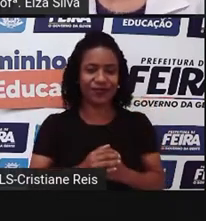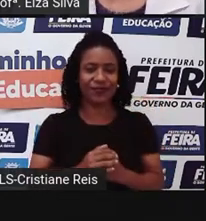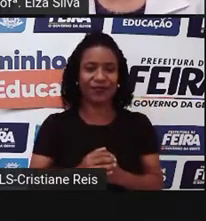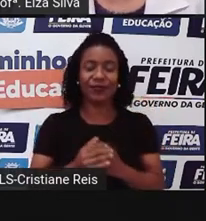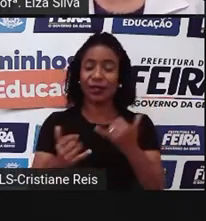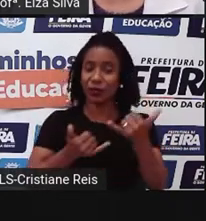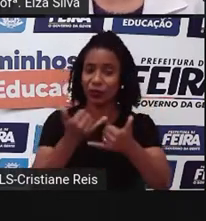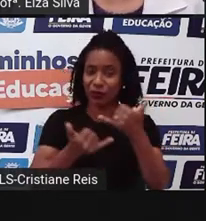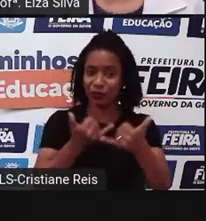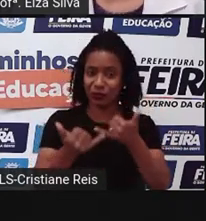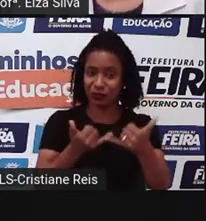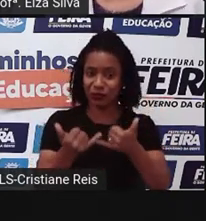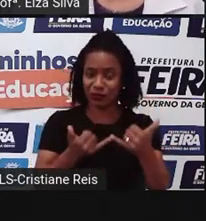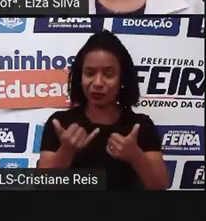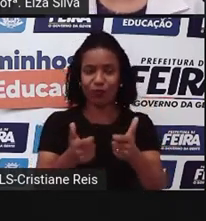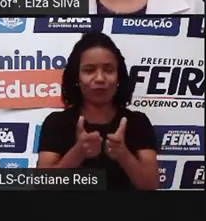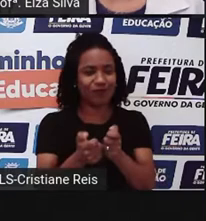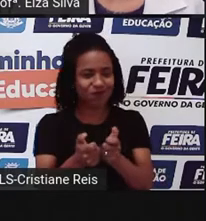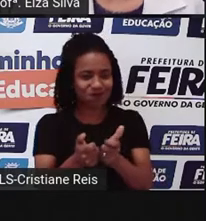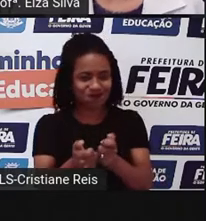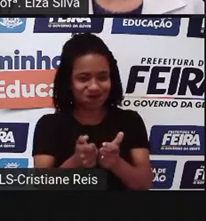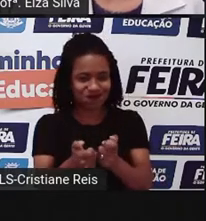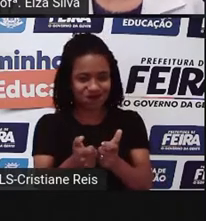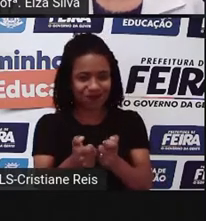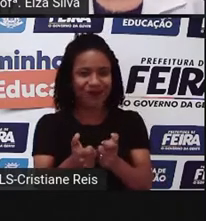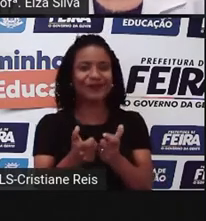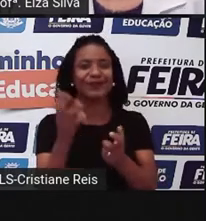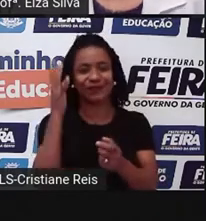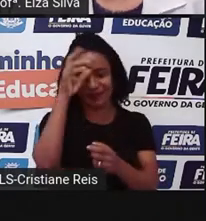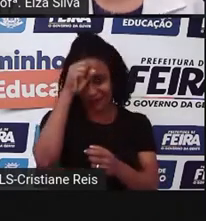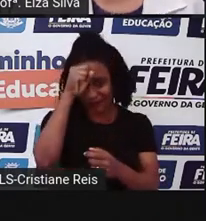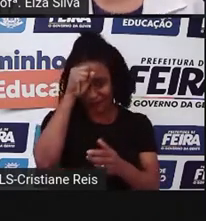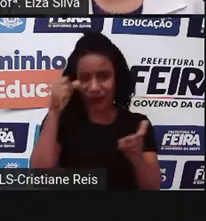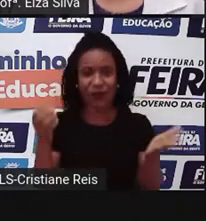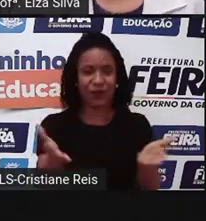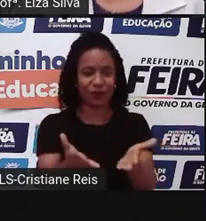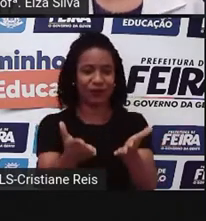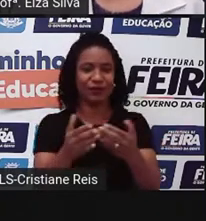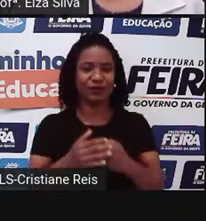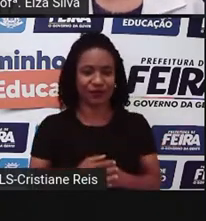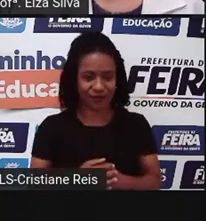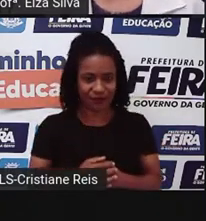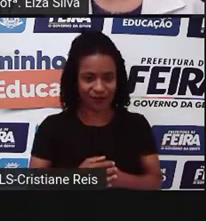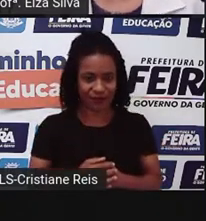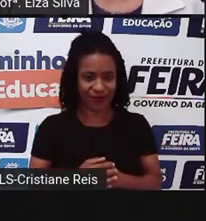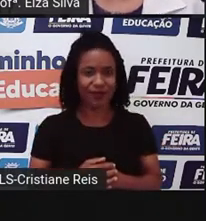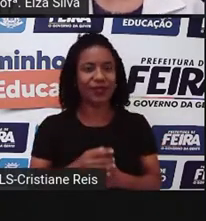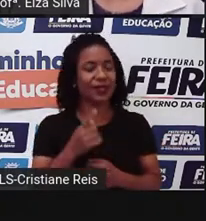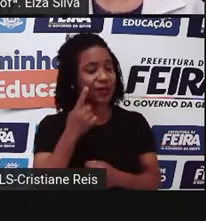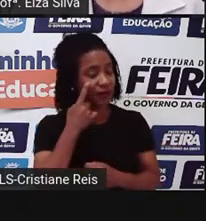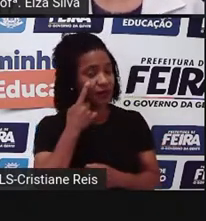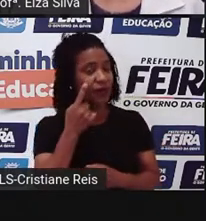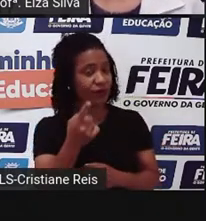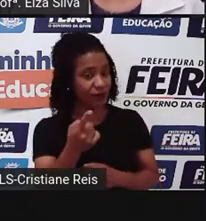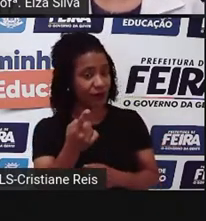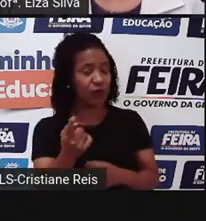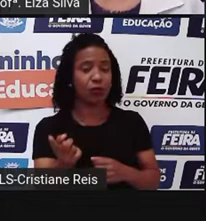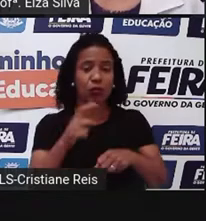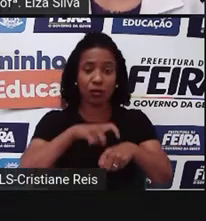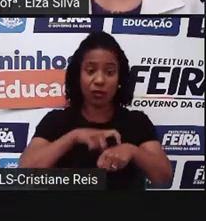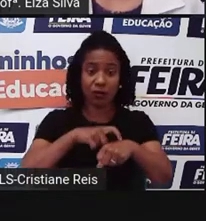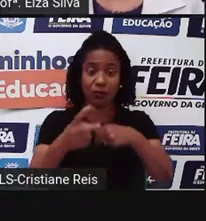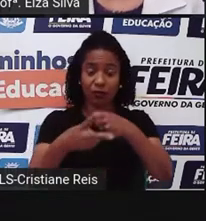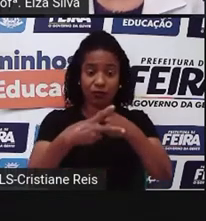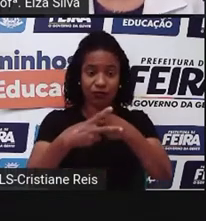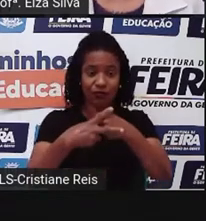entra lento. E é claro que nós veremos a predominância do imperative form, que é um tempo verbal que